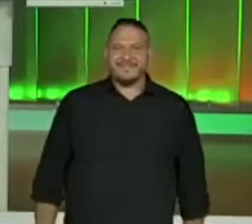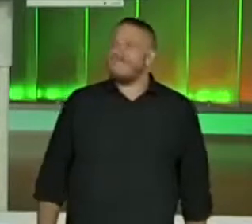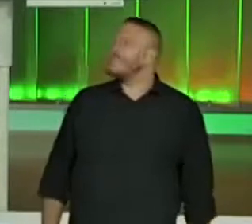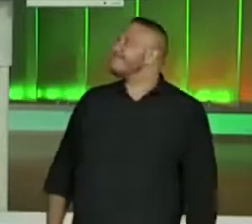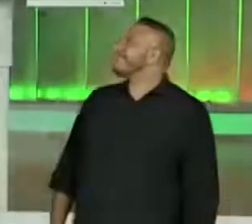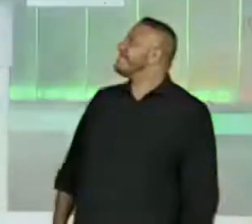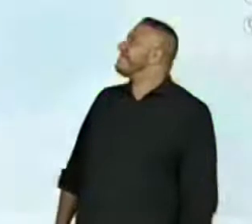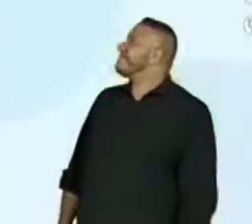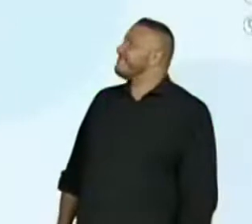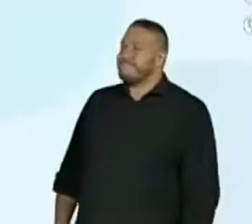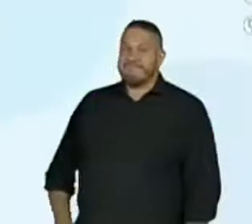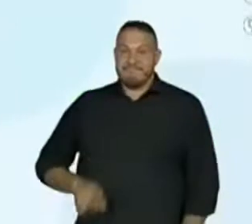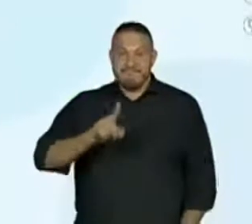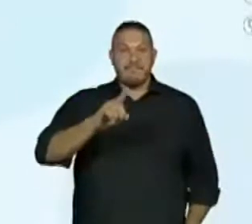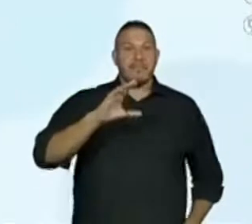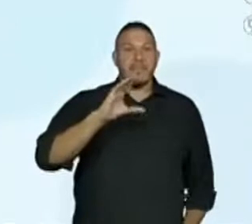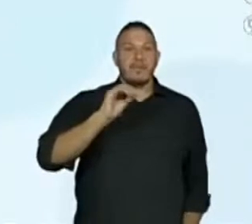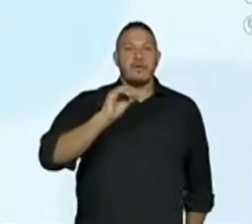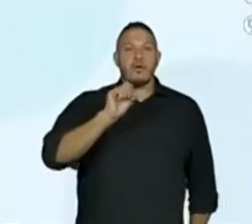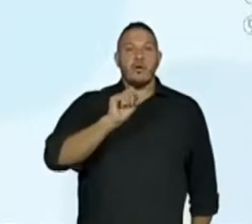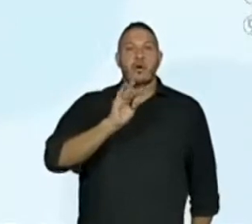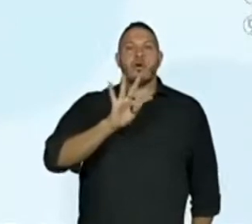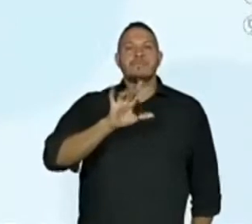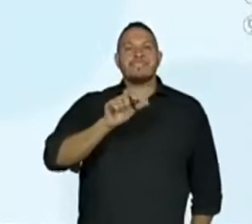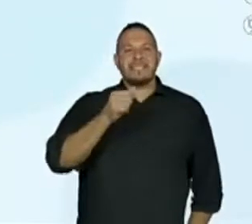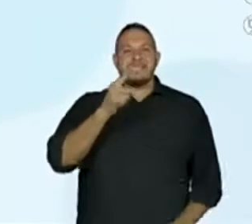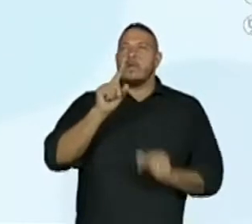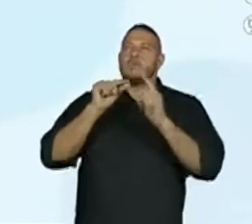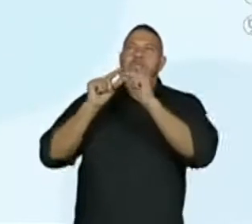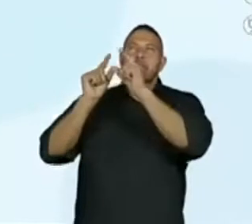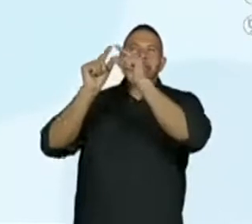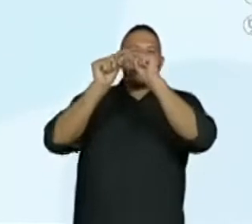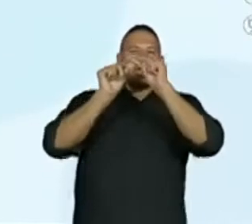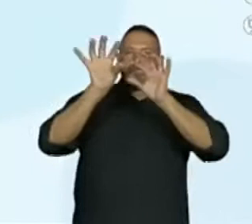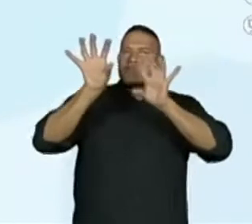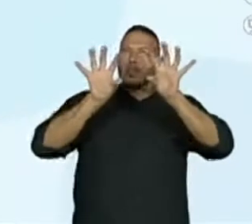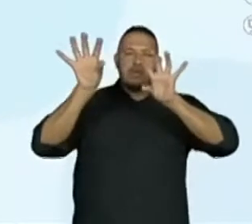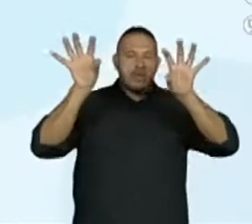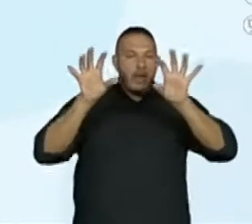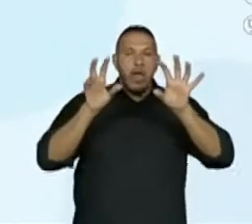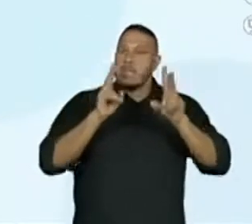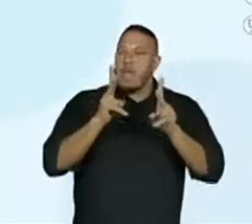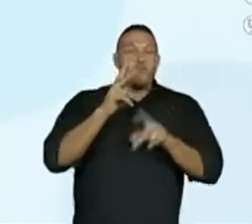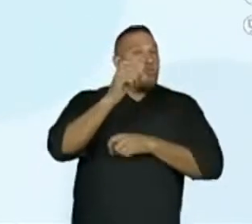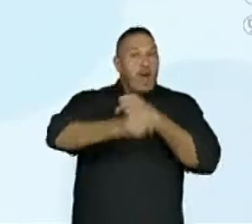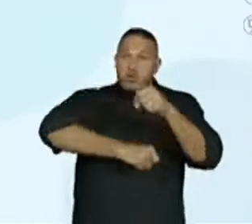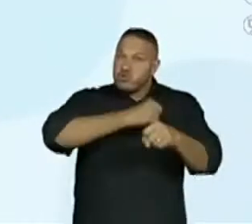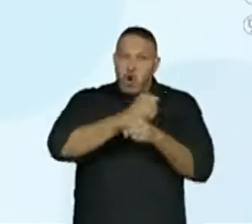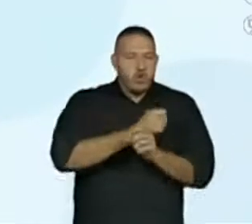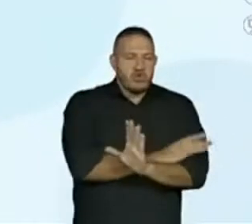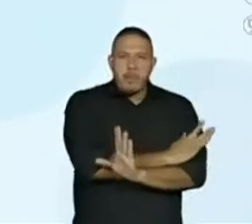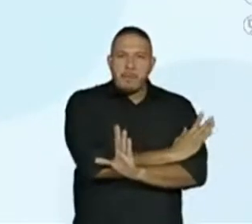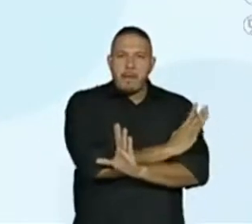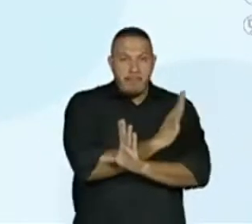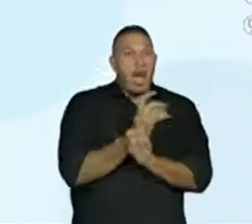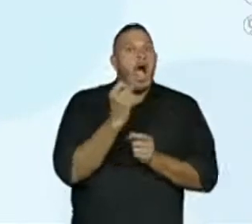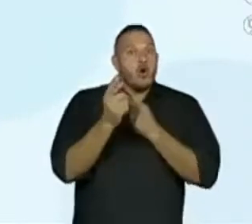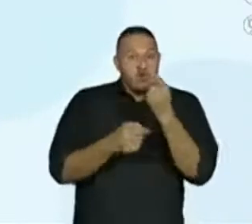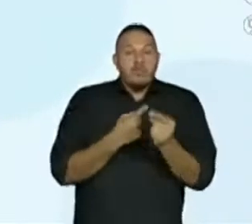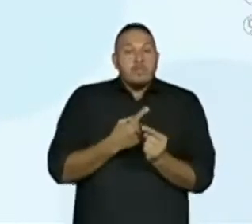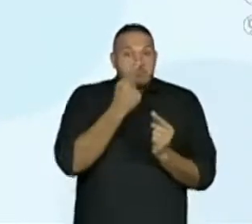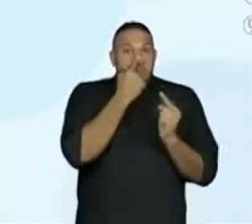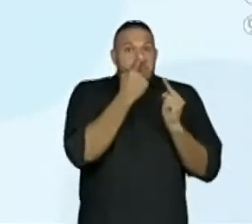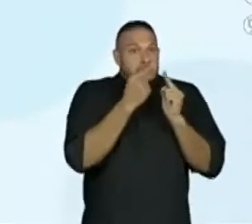as constelações são usadas durante todo o ano. Algumas têm finalidades religiosas,